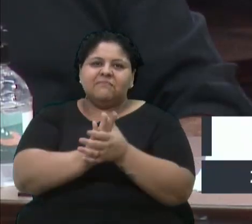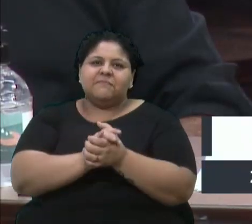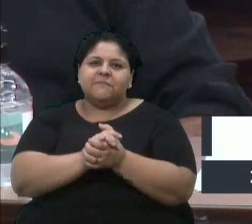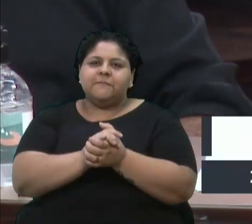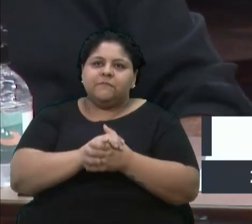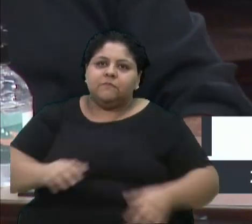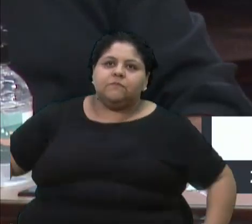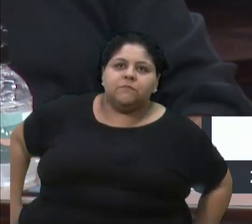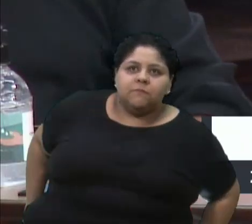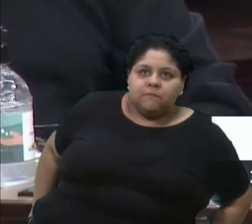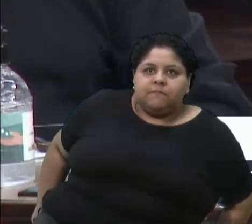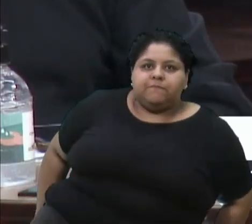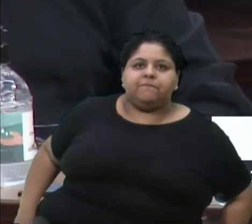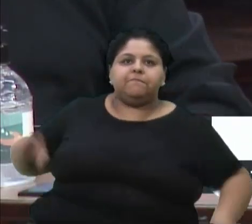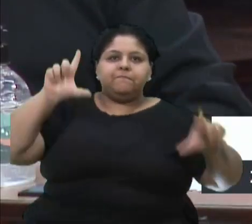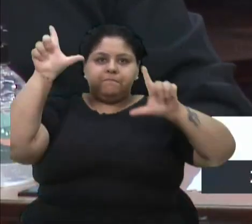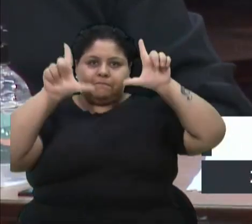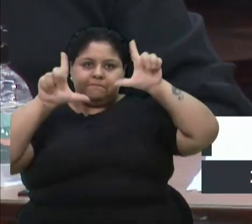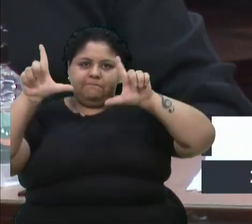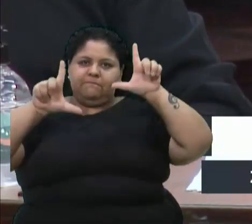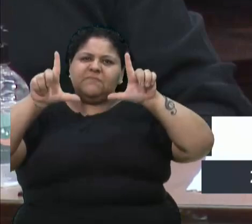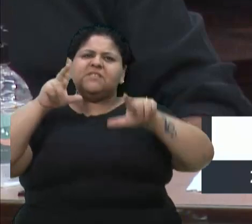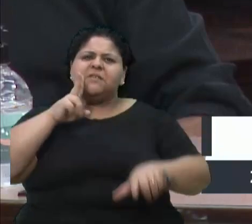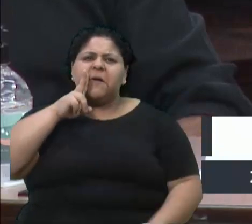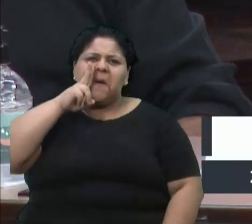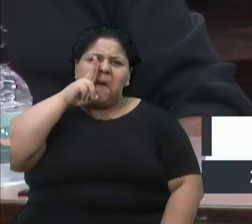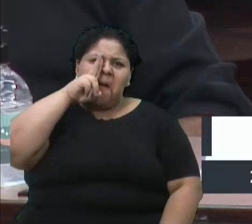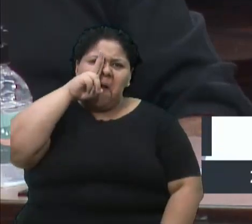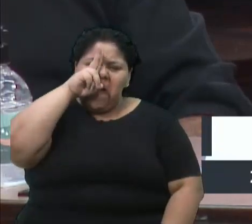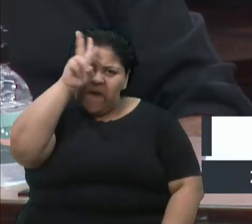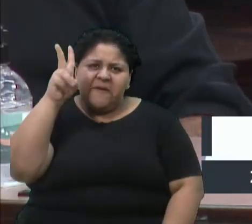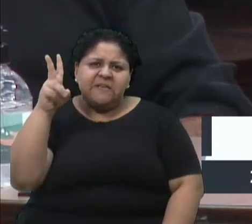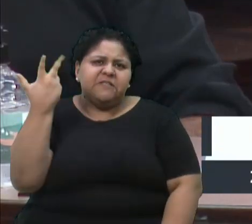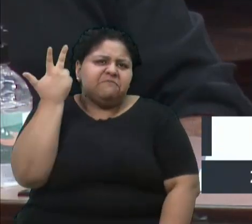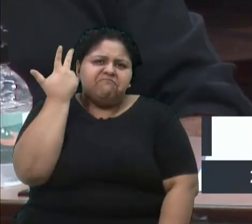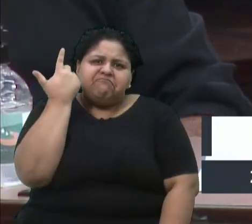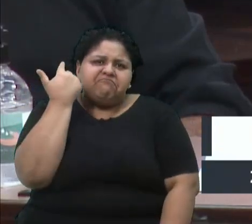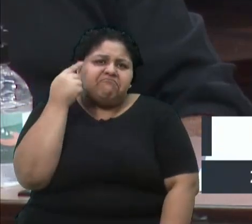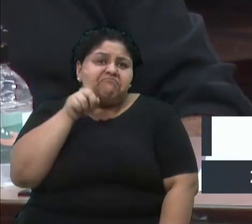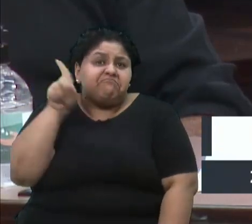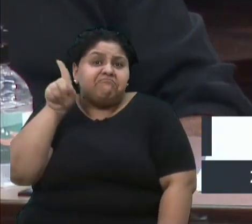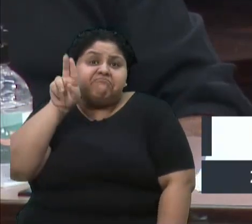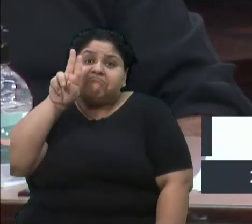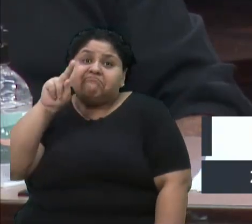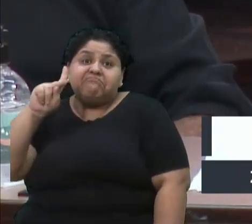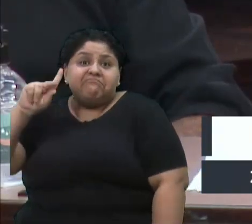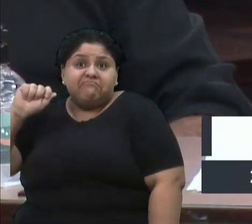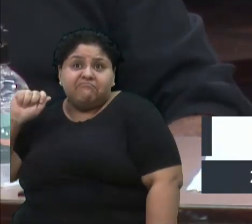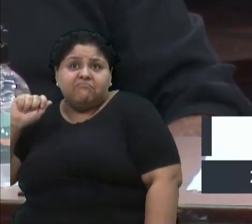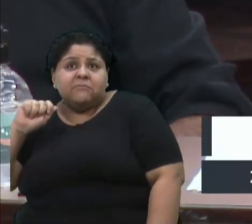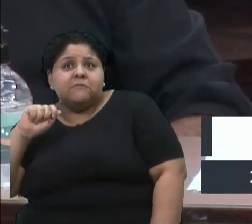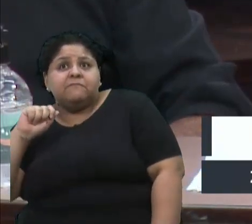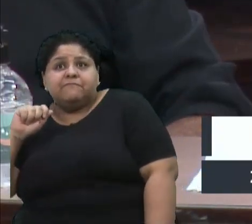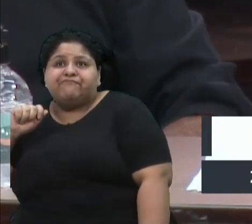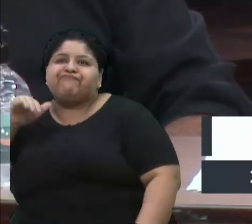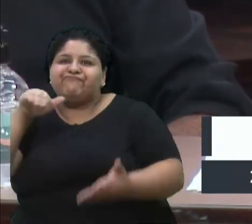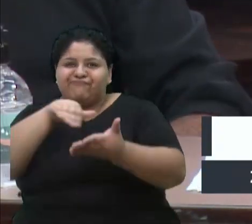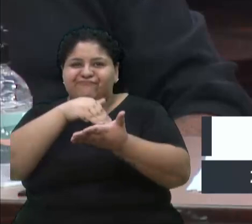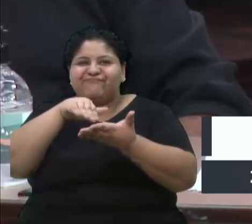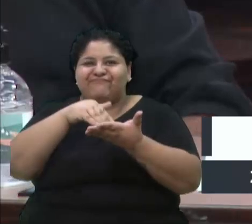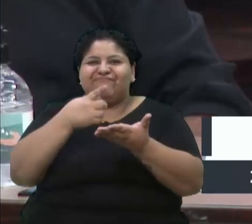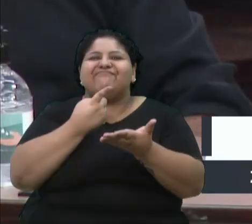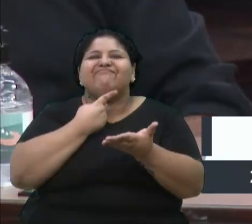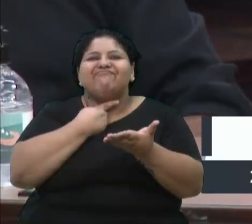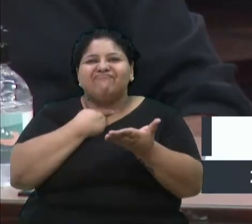imagens fortes que são comuns na UPA. Se a gente sair daqui e for lá ver agora, e a secretária gosta de fazer cartinha aqui, daí o